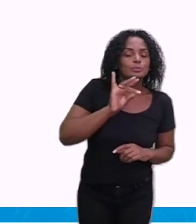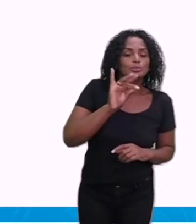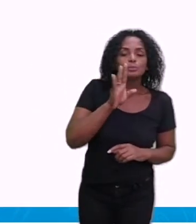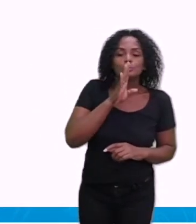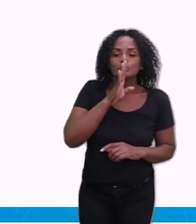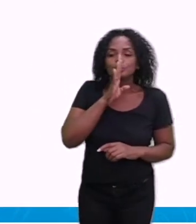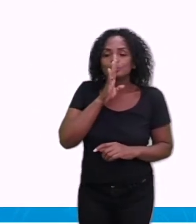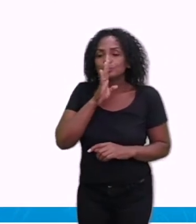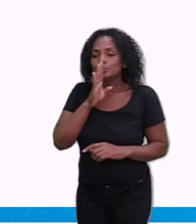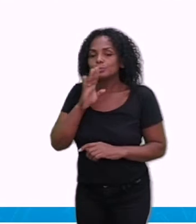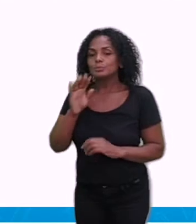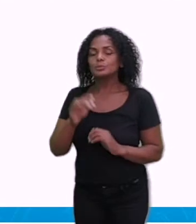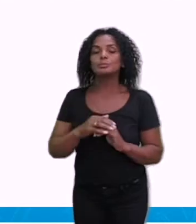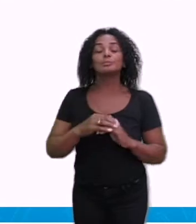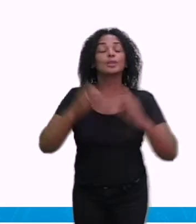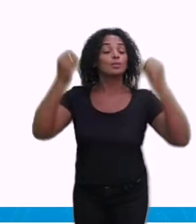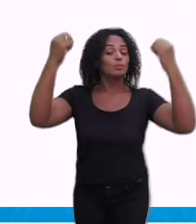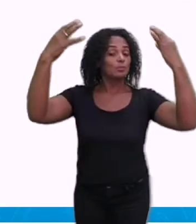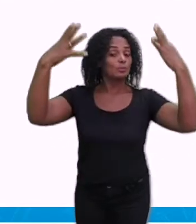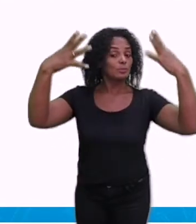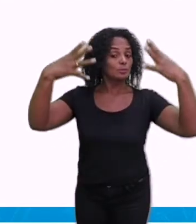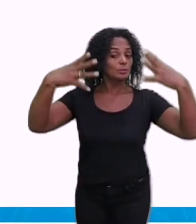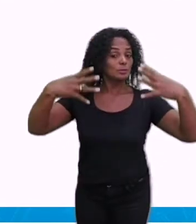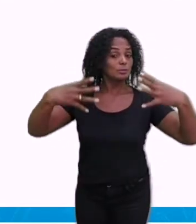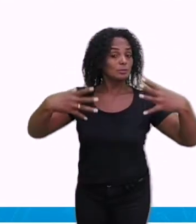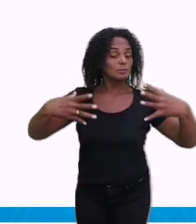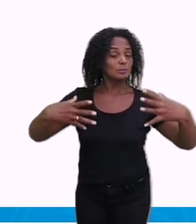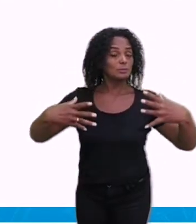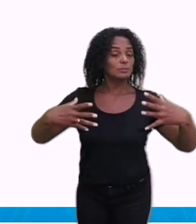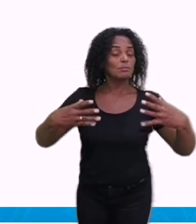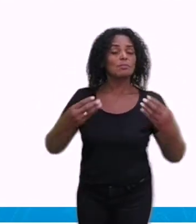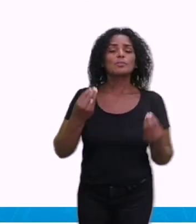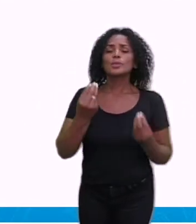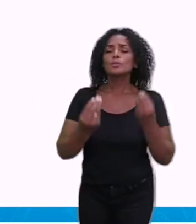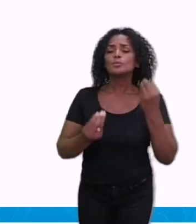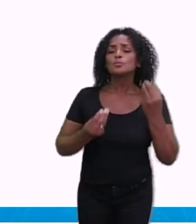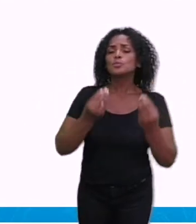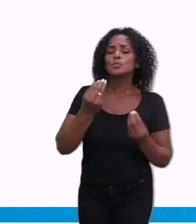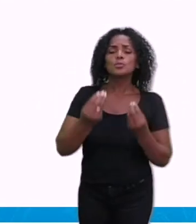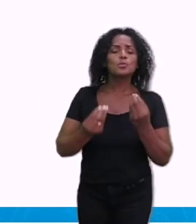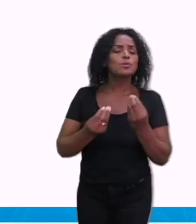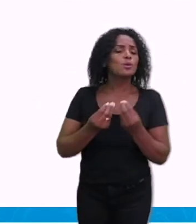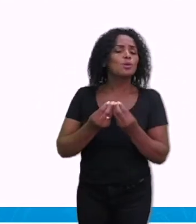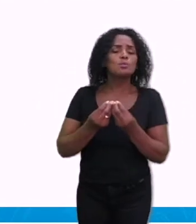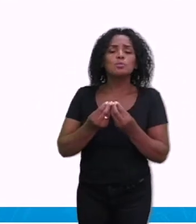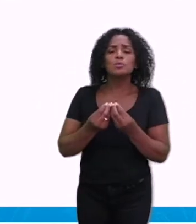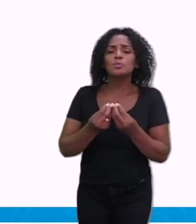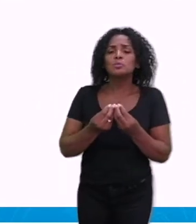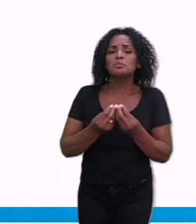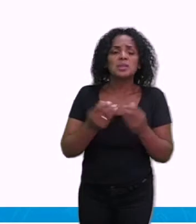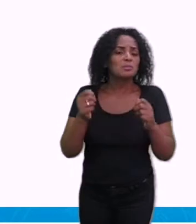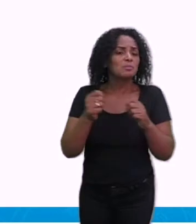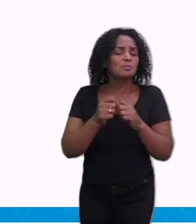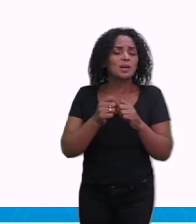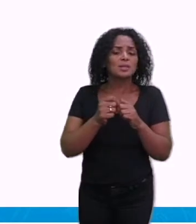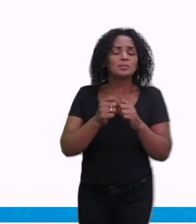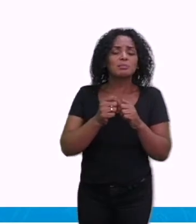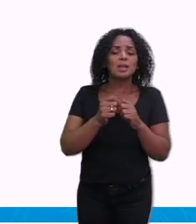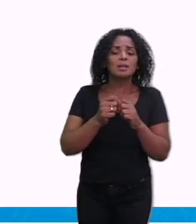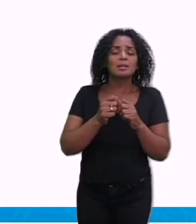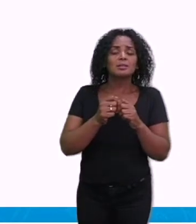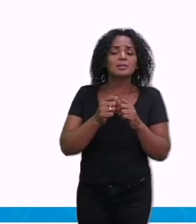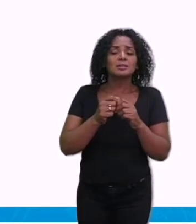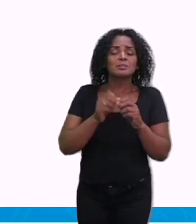E aí eu vou explicar aqui pra vocês o ciclo de reprodução do Aedes aegypti. Esse ciclo